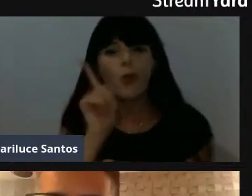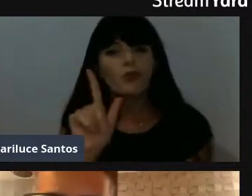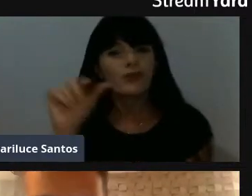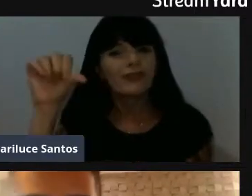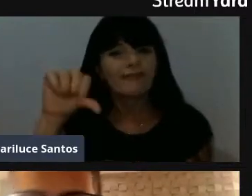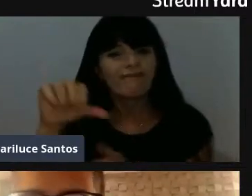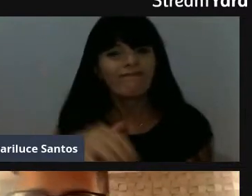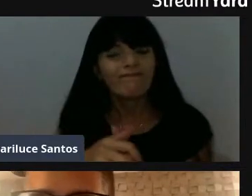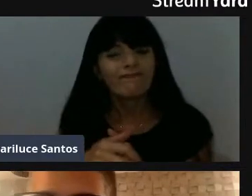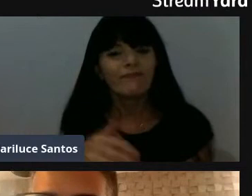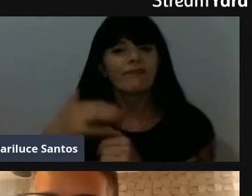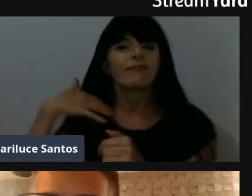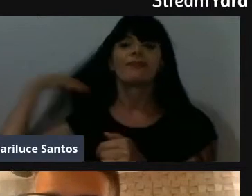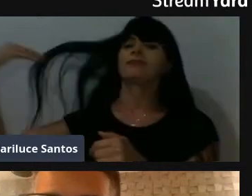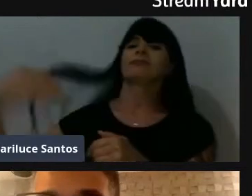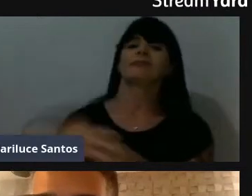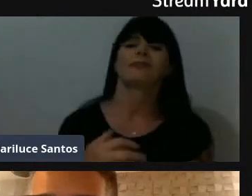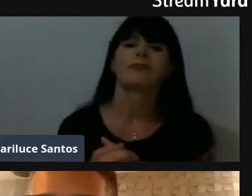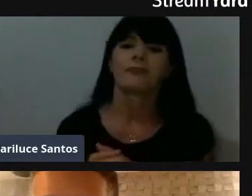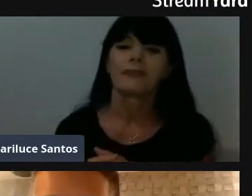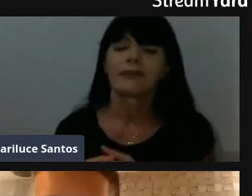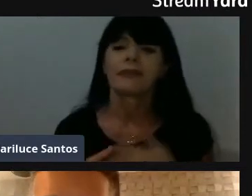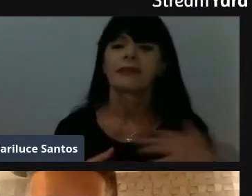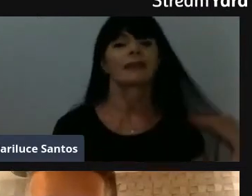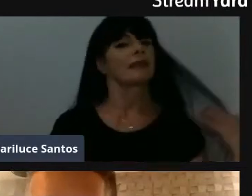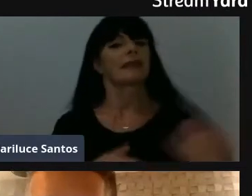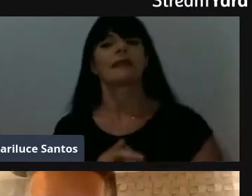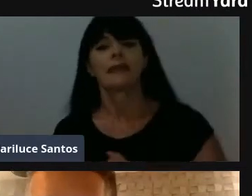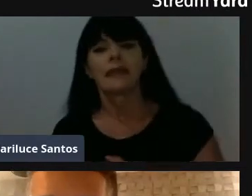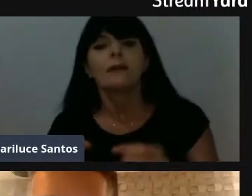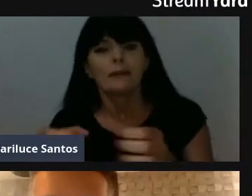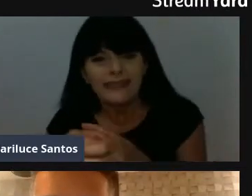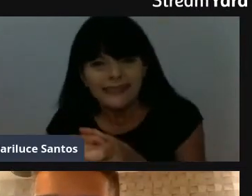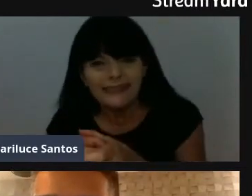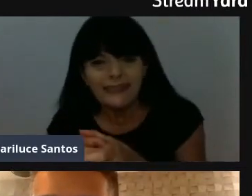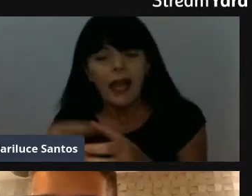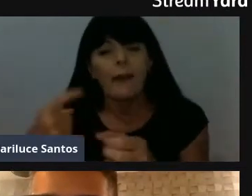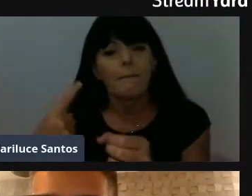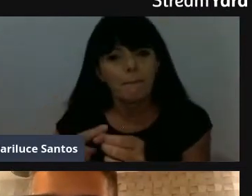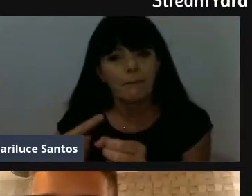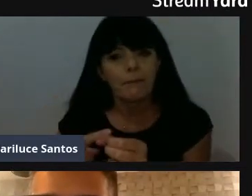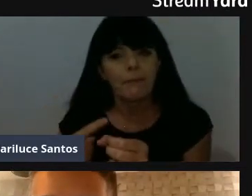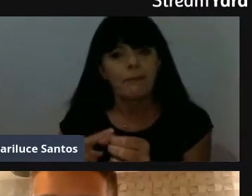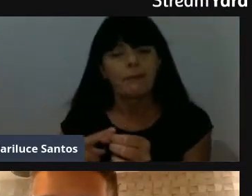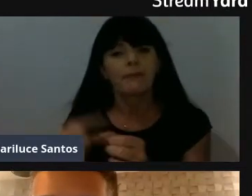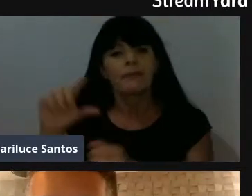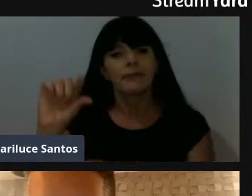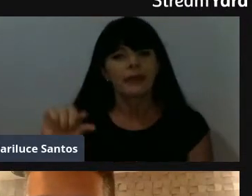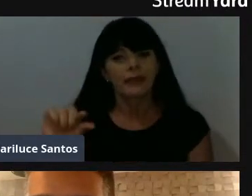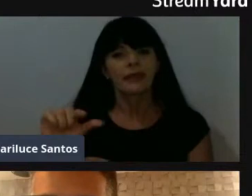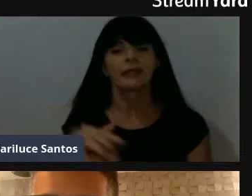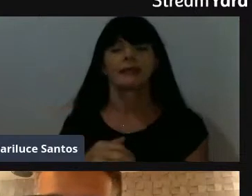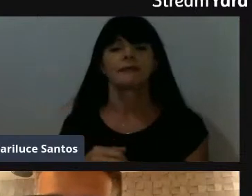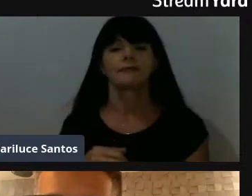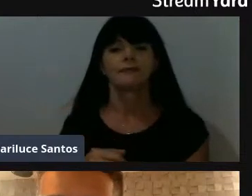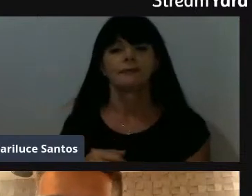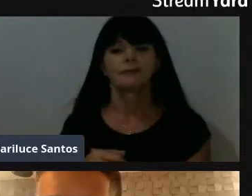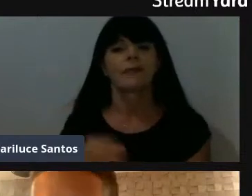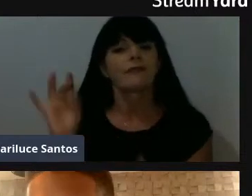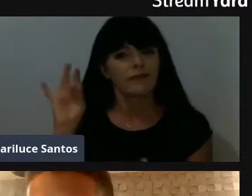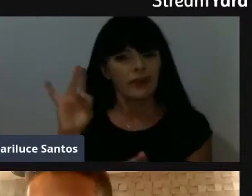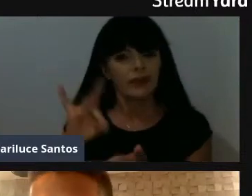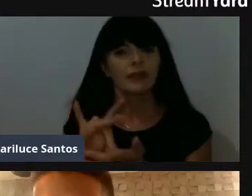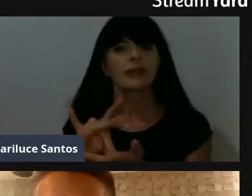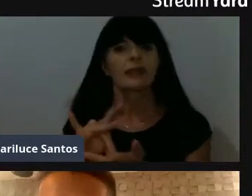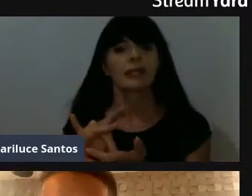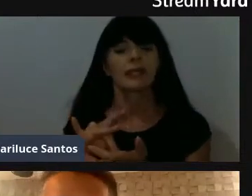Muito bem, Samara, você disse que a nossa cidade é uma cidade pequena, e também com comércio satisfatório, é bem